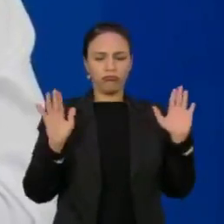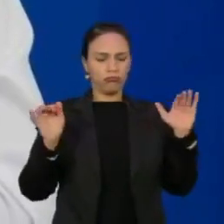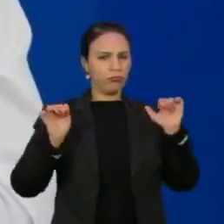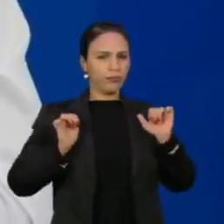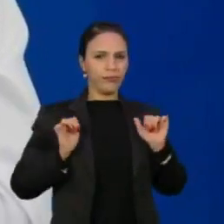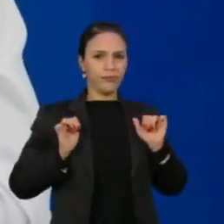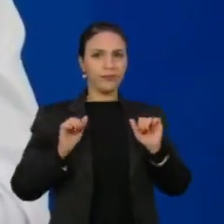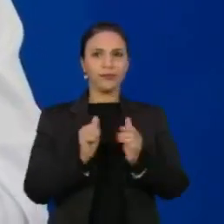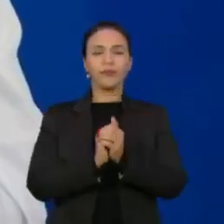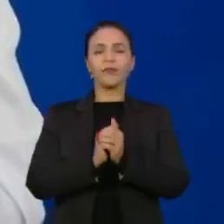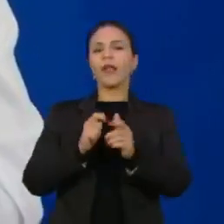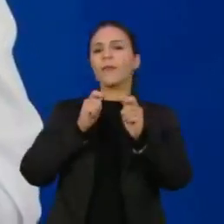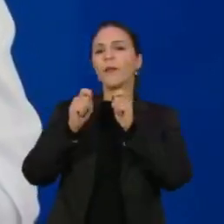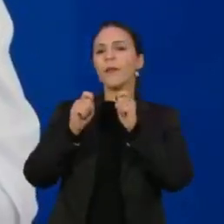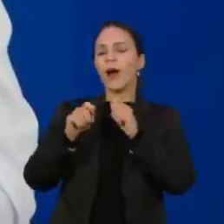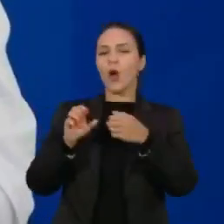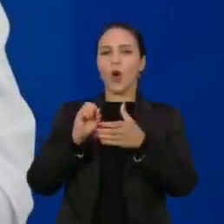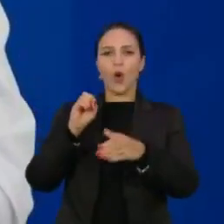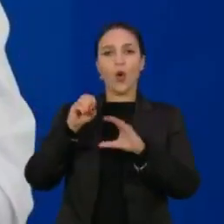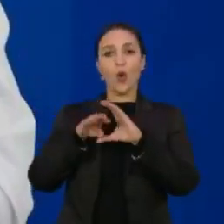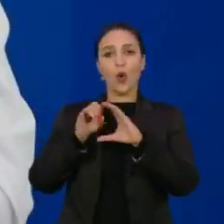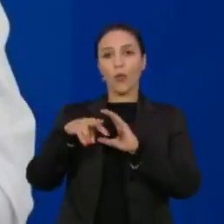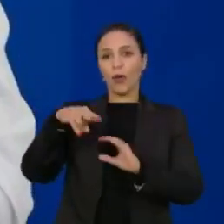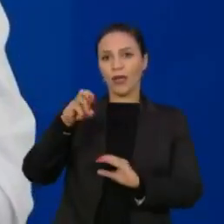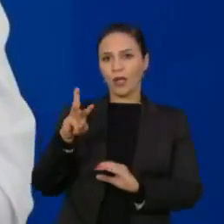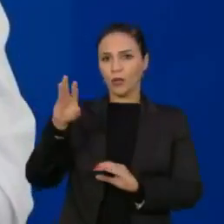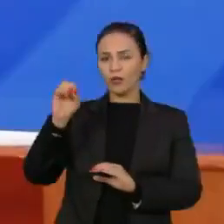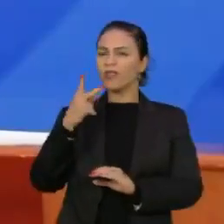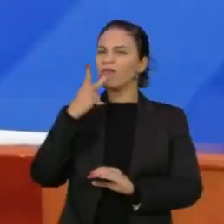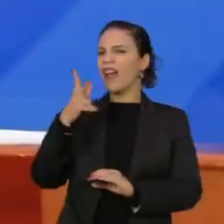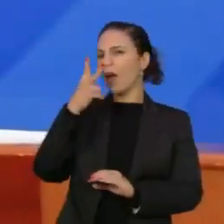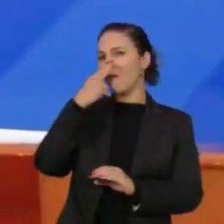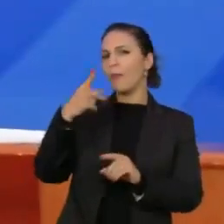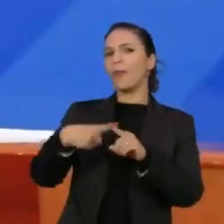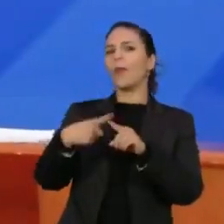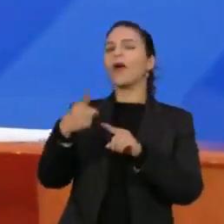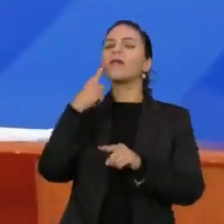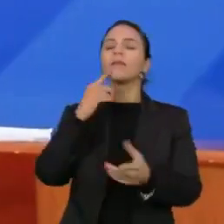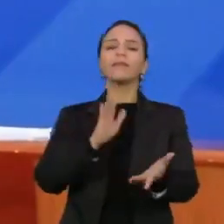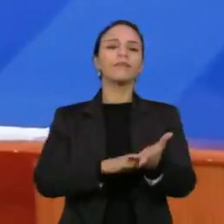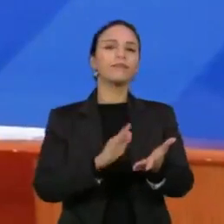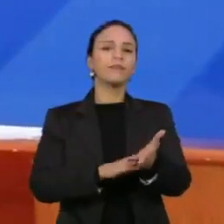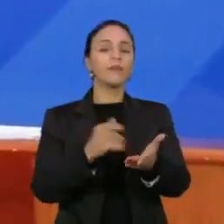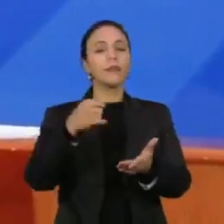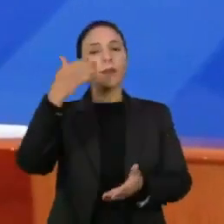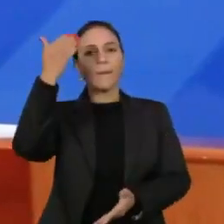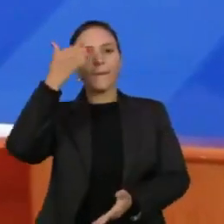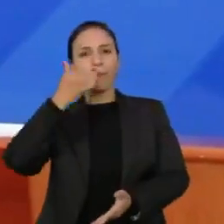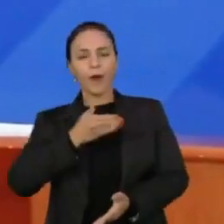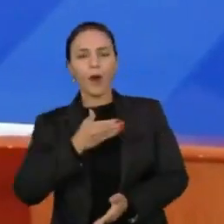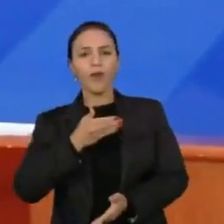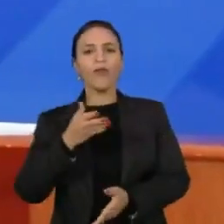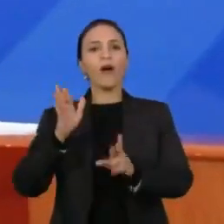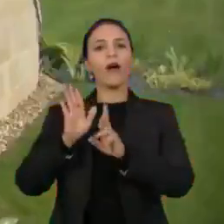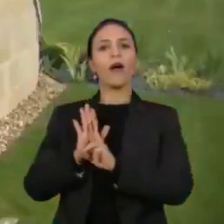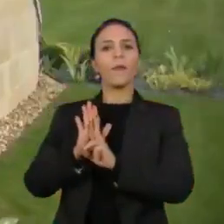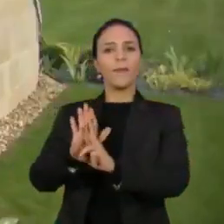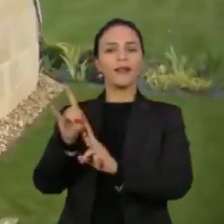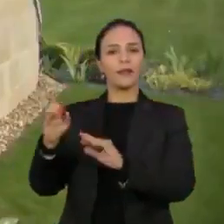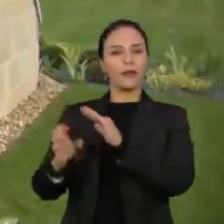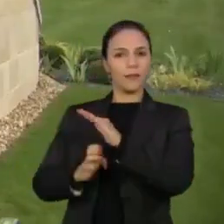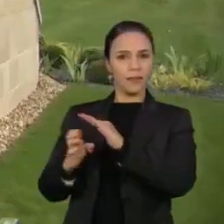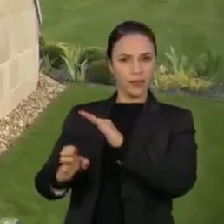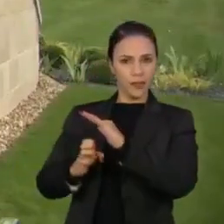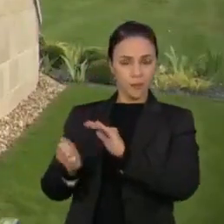Em entrevista à Globo News, Dias afirma que isto seria uma retaliação porque ele cobrou de Dominguete que comprovasse representar a farmacêutica.